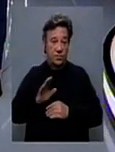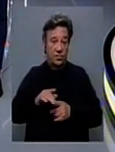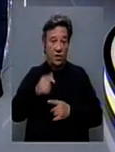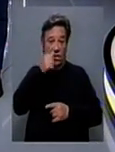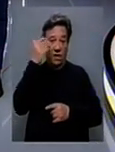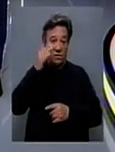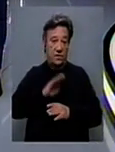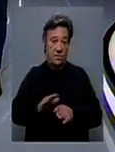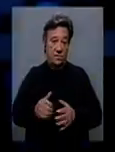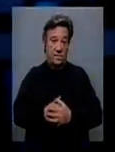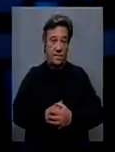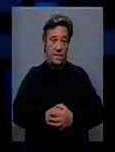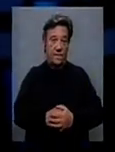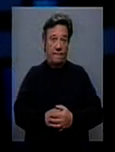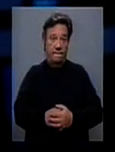lazer.